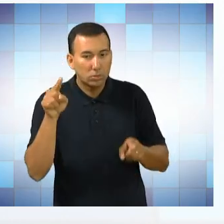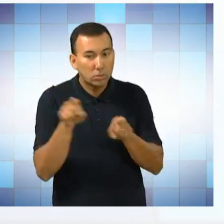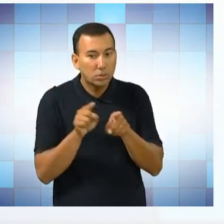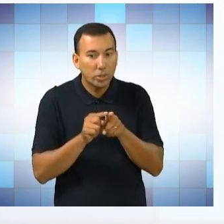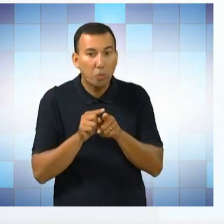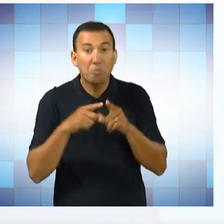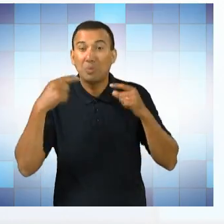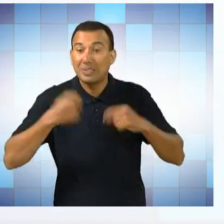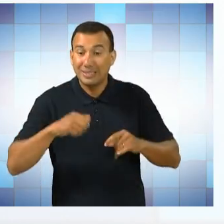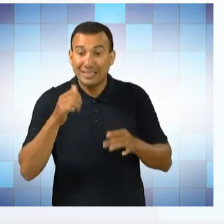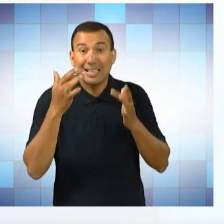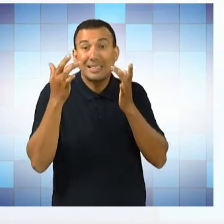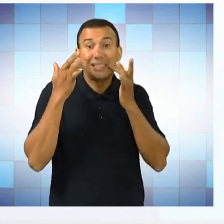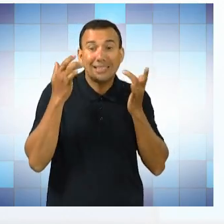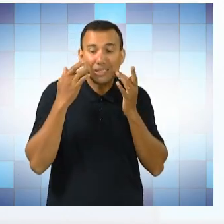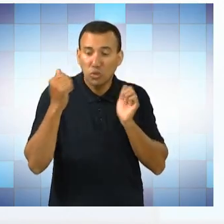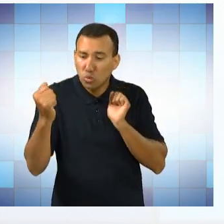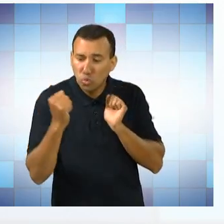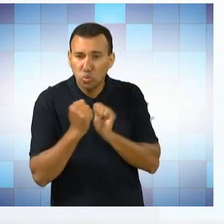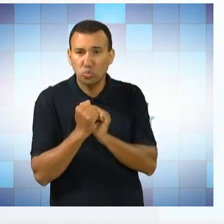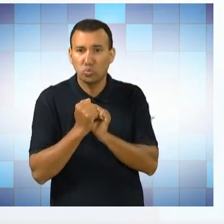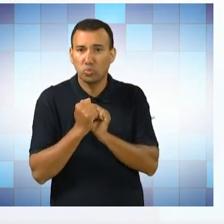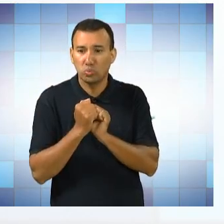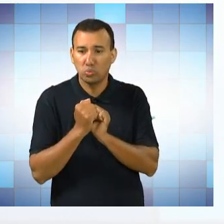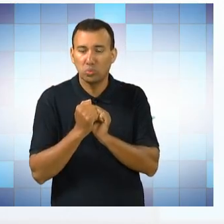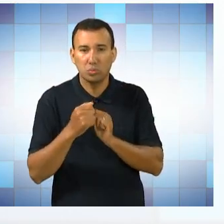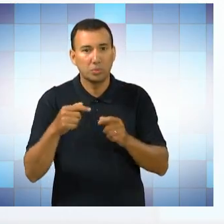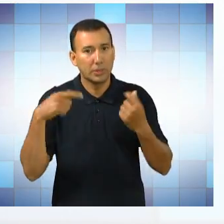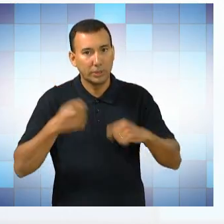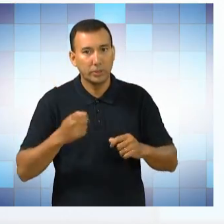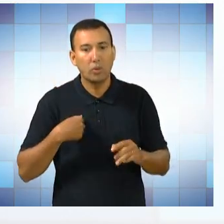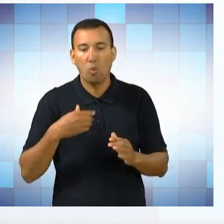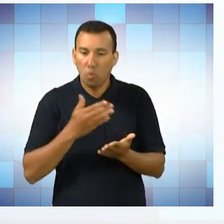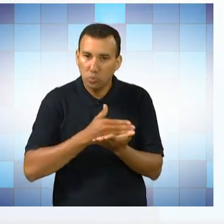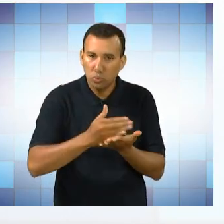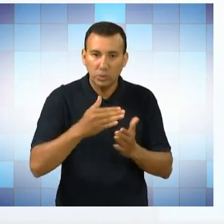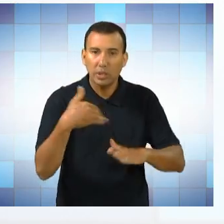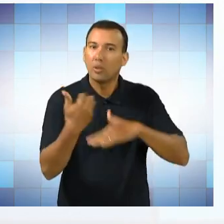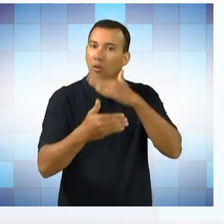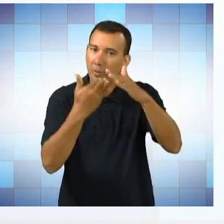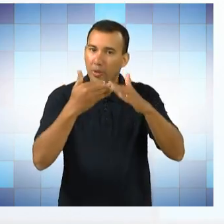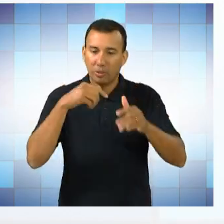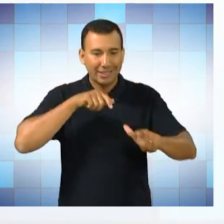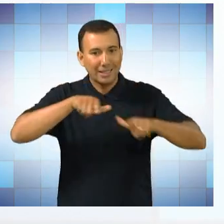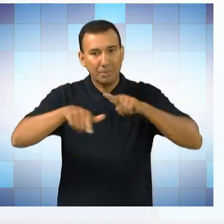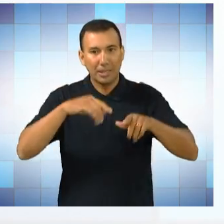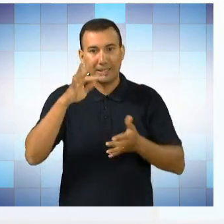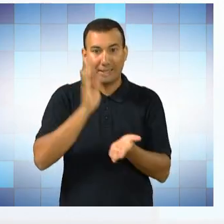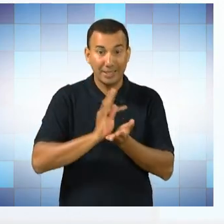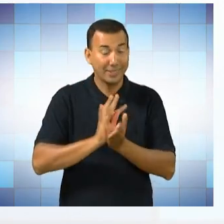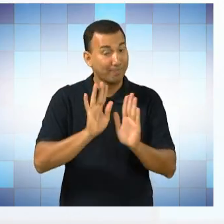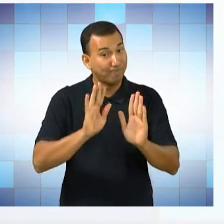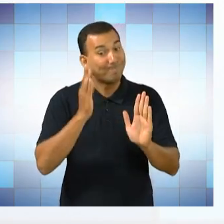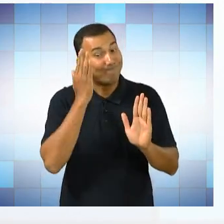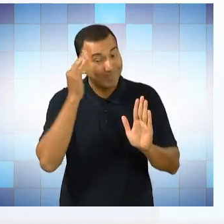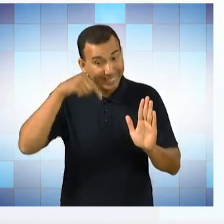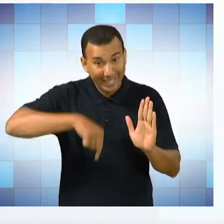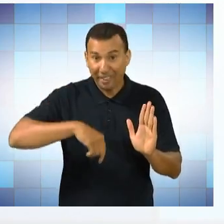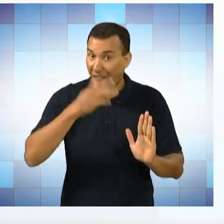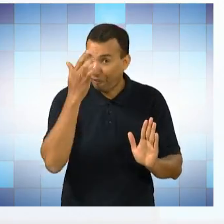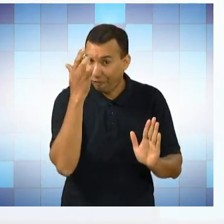e eu tenho conseguido, graças a Deus, desenvolver meu trabalho aqui em Teresina, apesar de todas as dificuldades que existem.